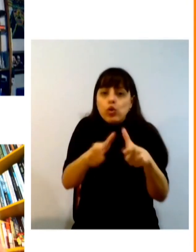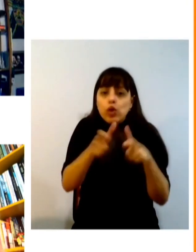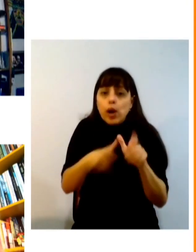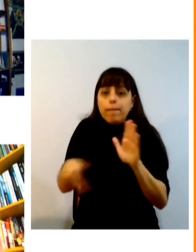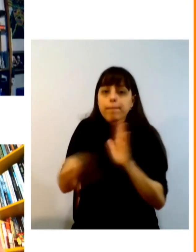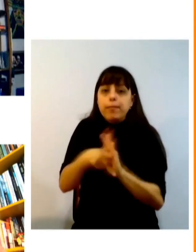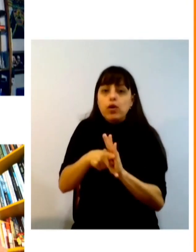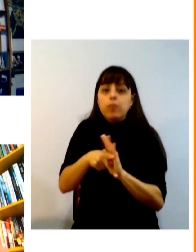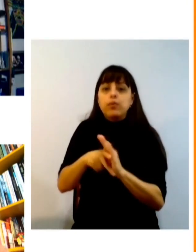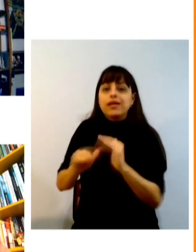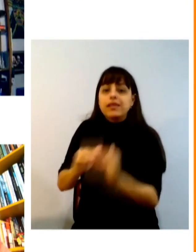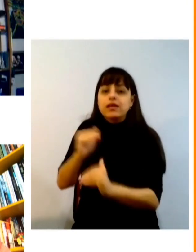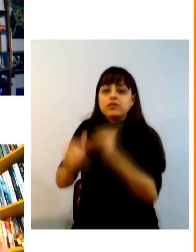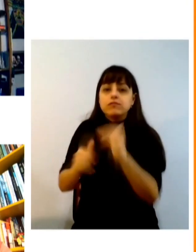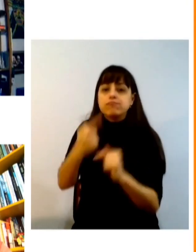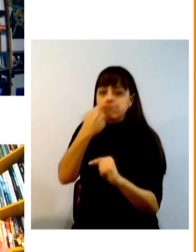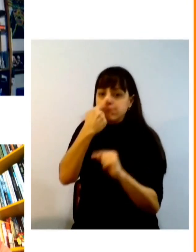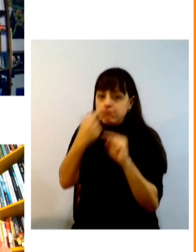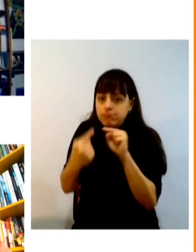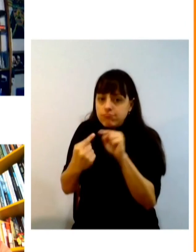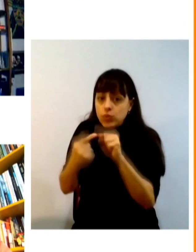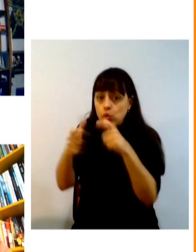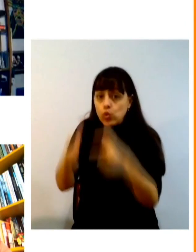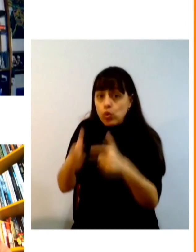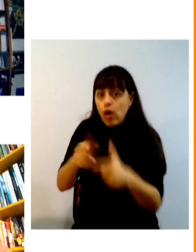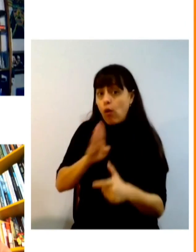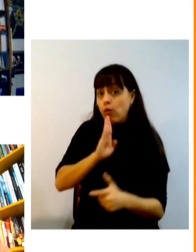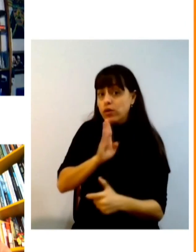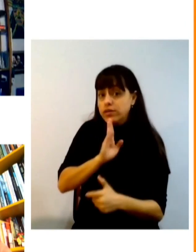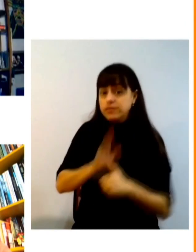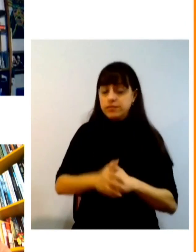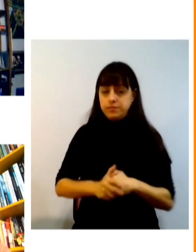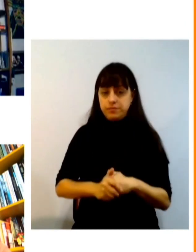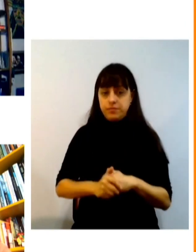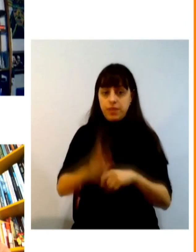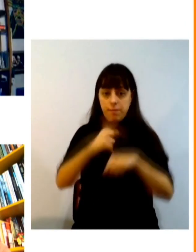proximidade em todos os países